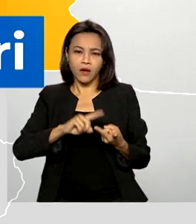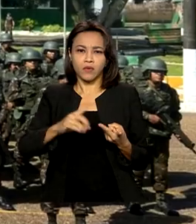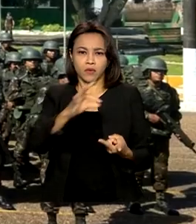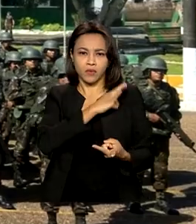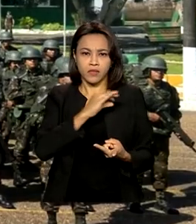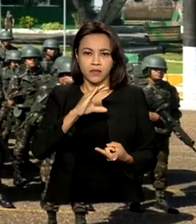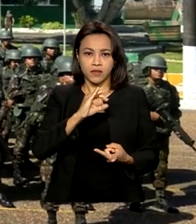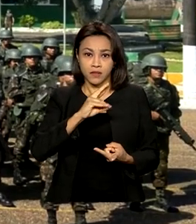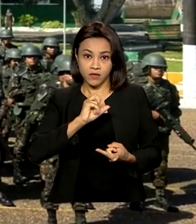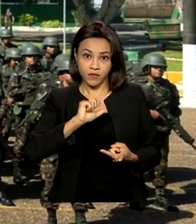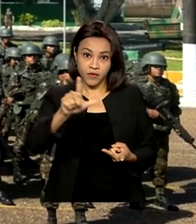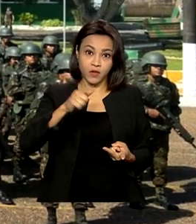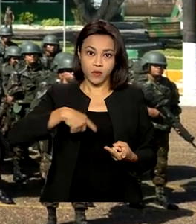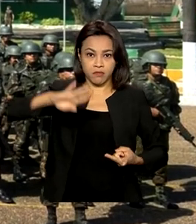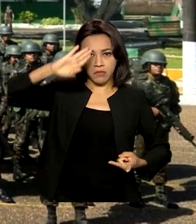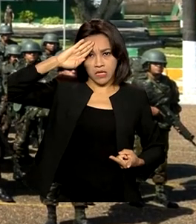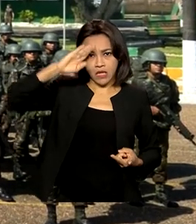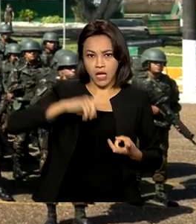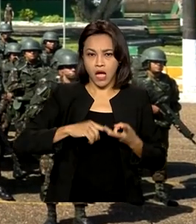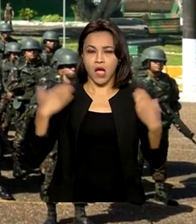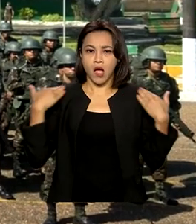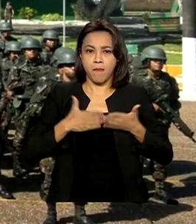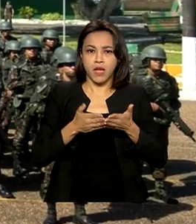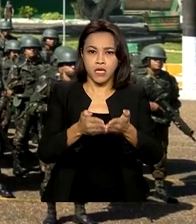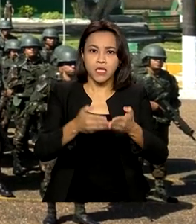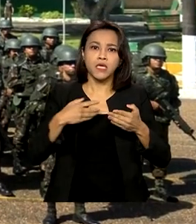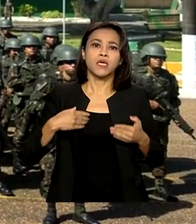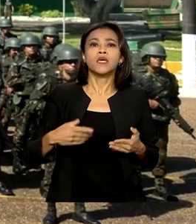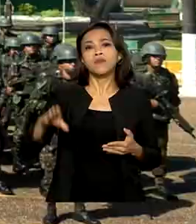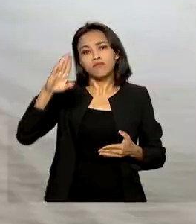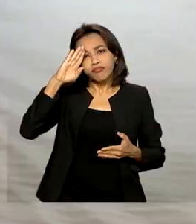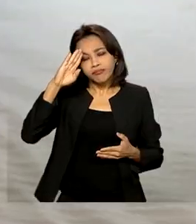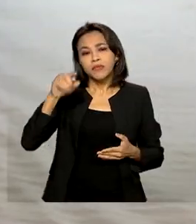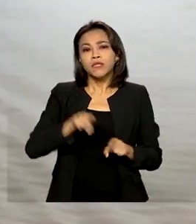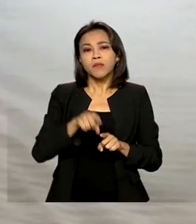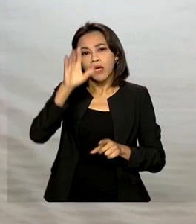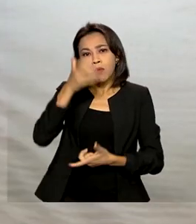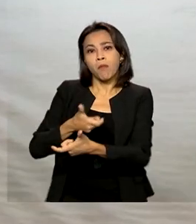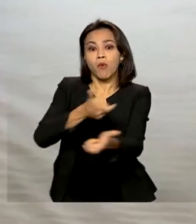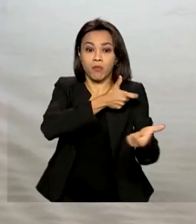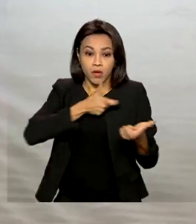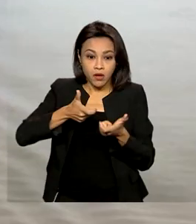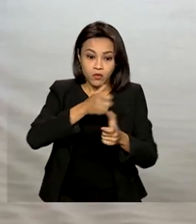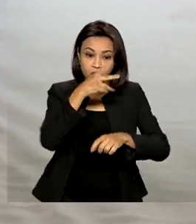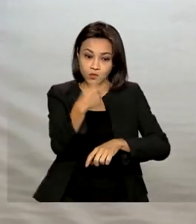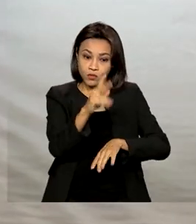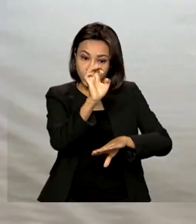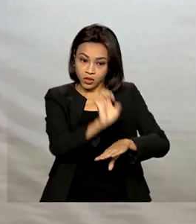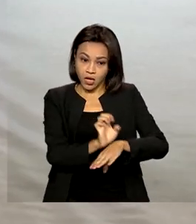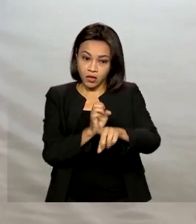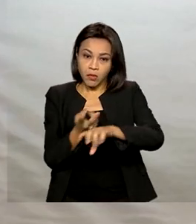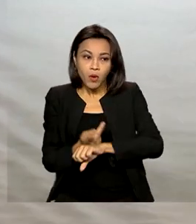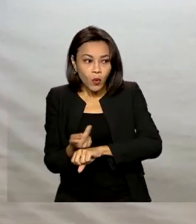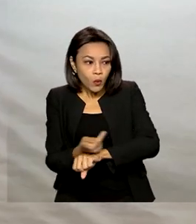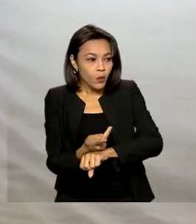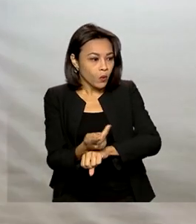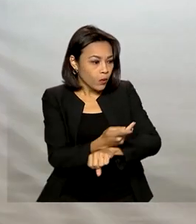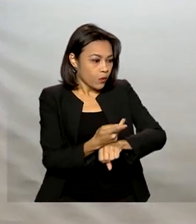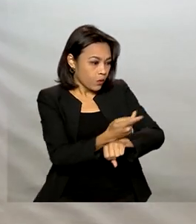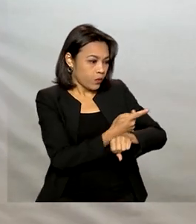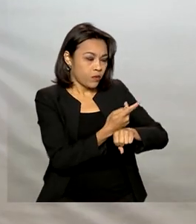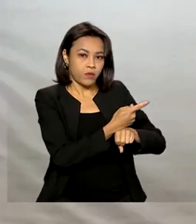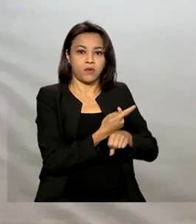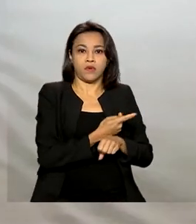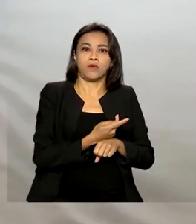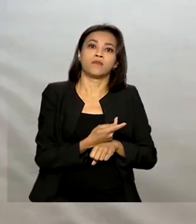Civil e Militar, da Marinha, do Exército e também do Corpo de Bombeiros do Estado. Ontem, em Manaus, os órgãos